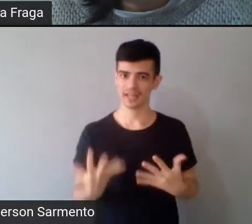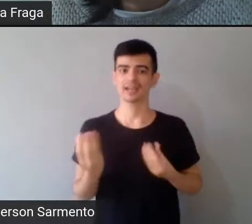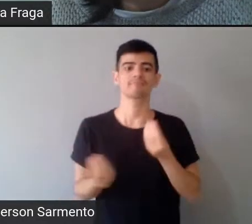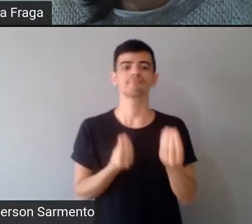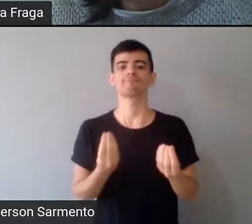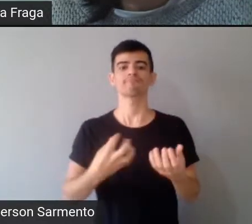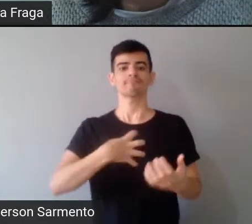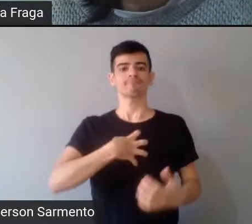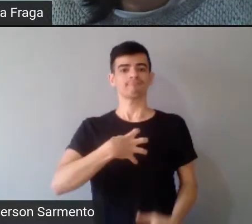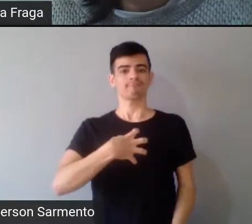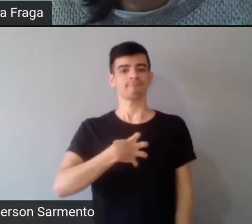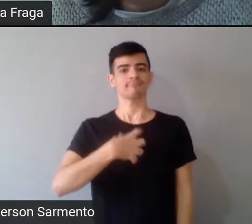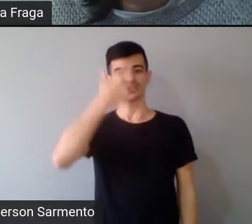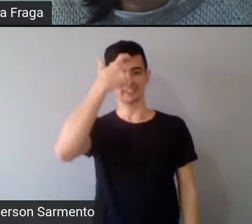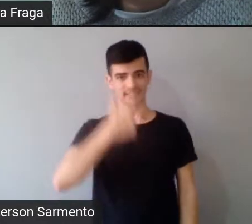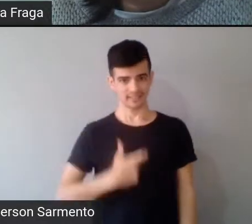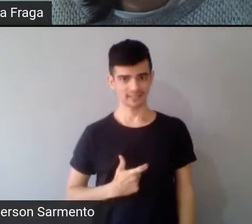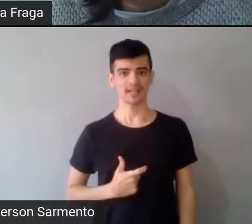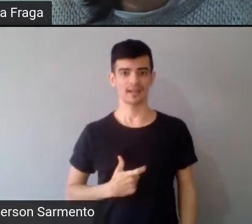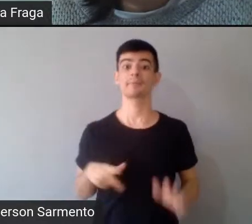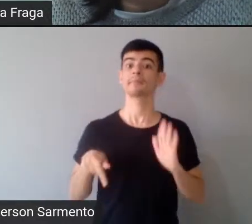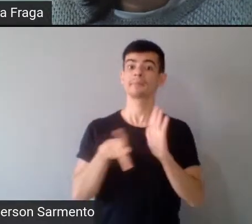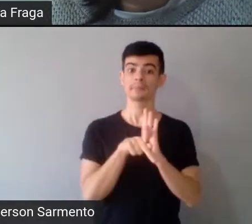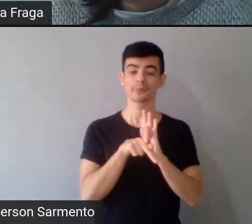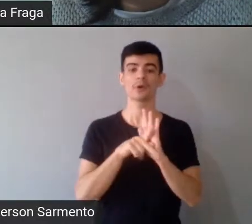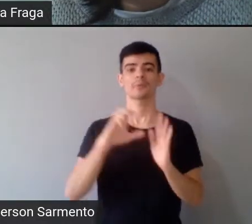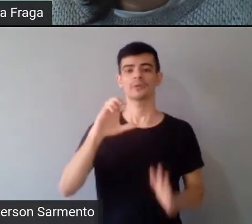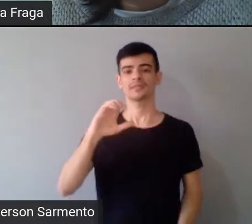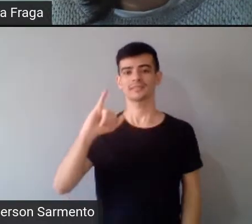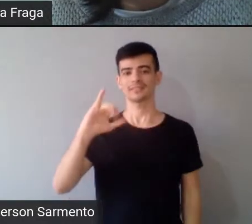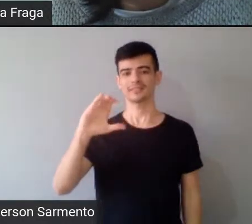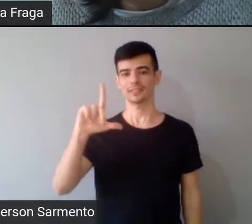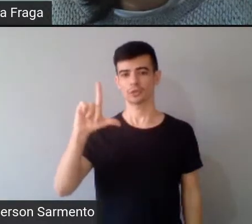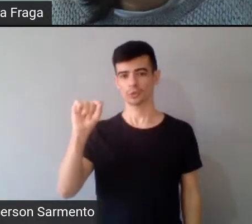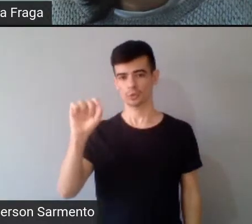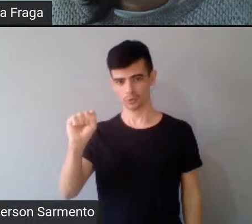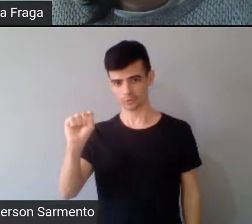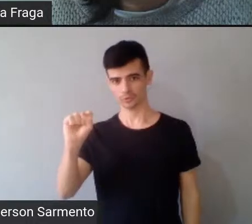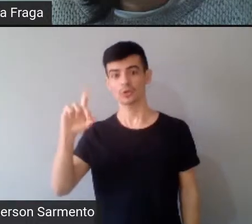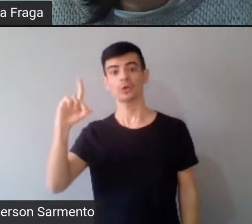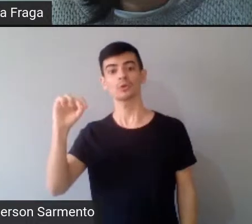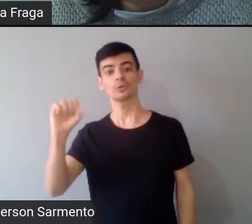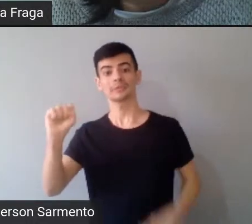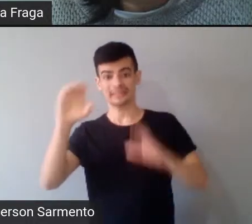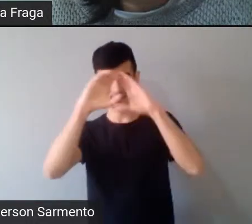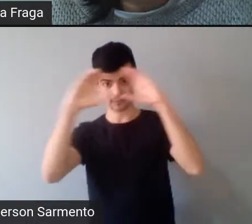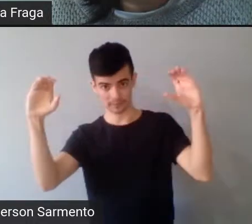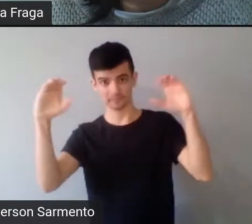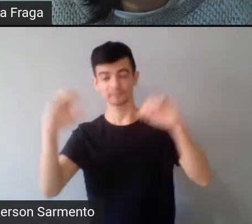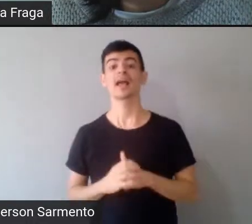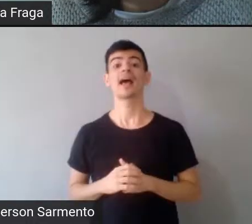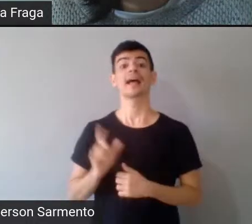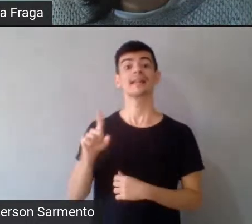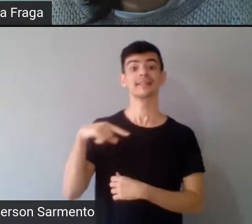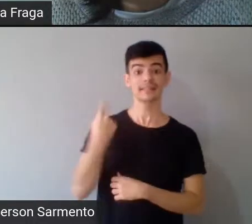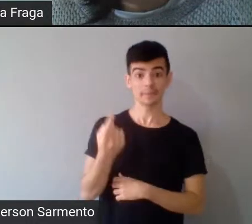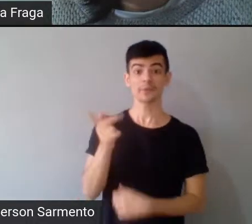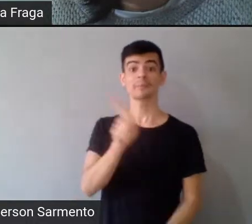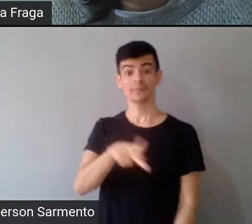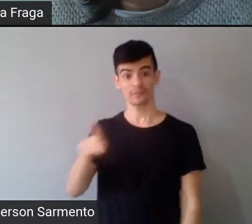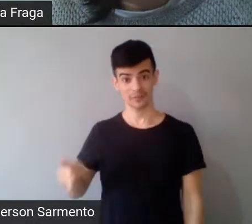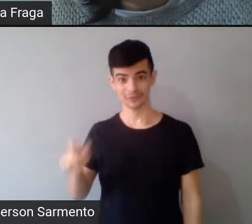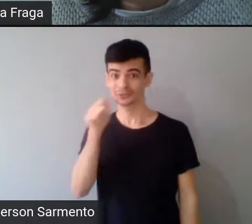do saber do ciclo dos céus, né, e depois a professora Letícia, que vai